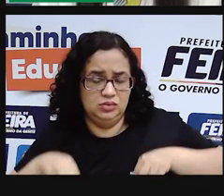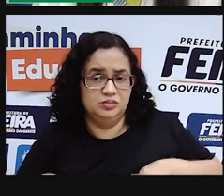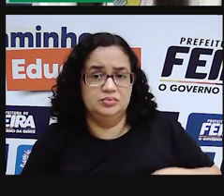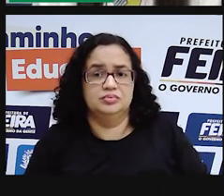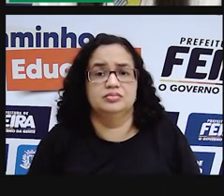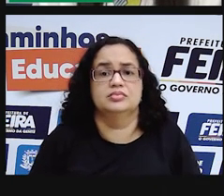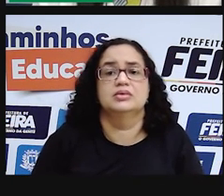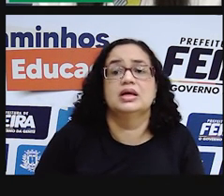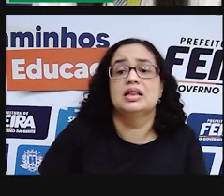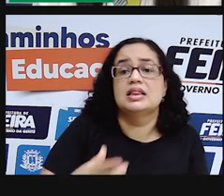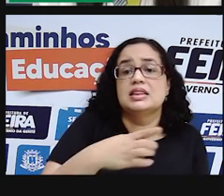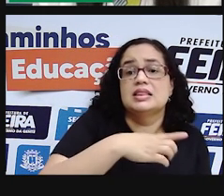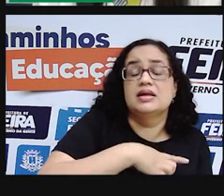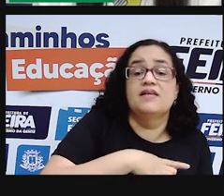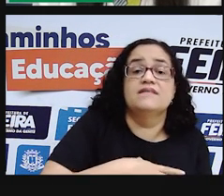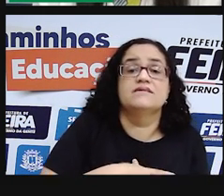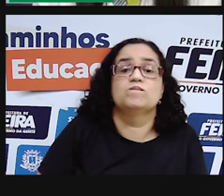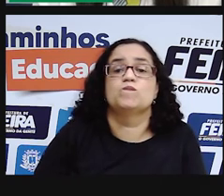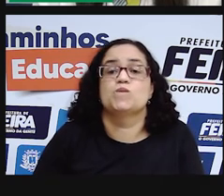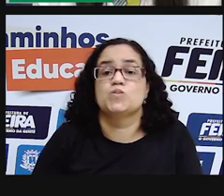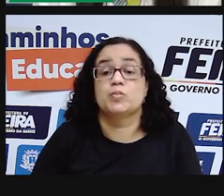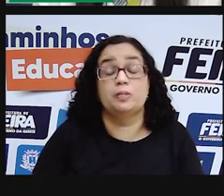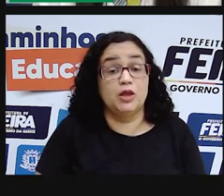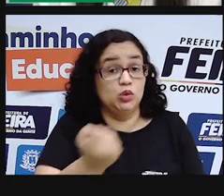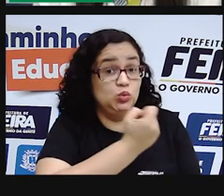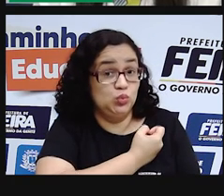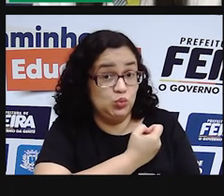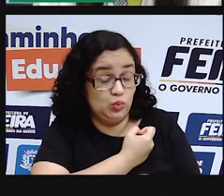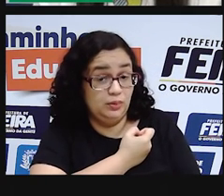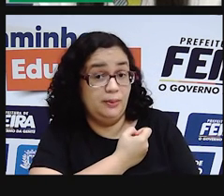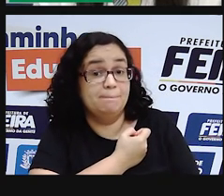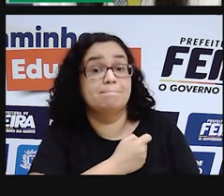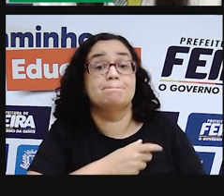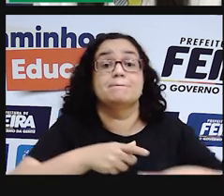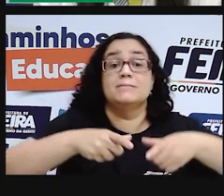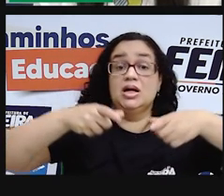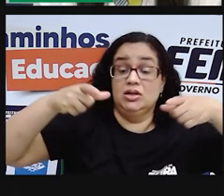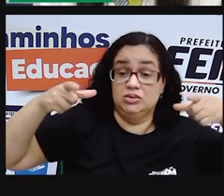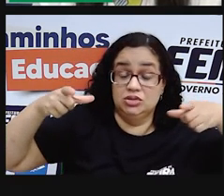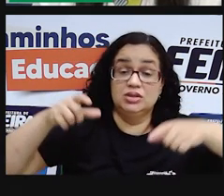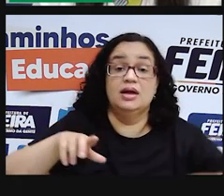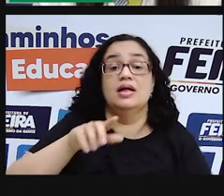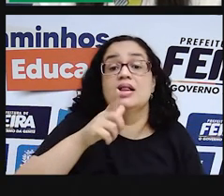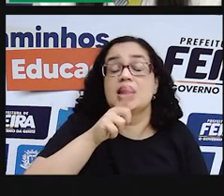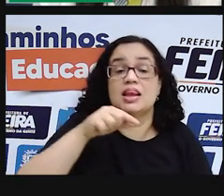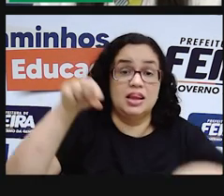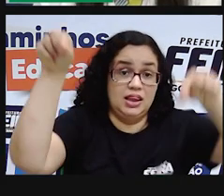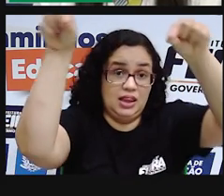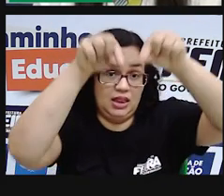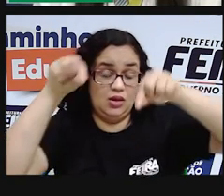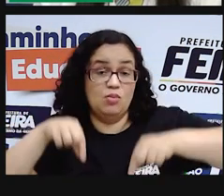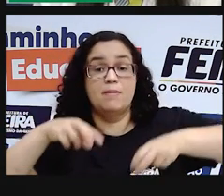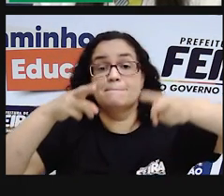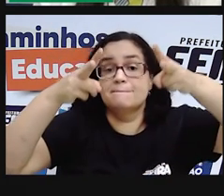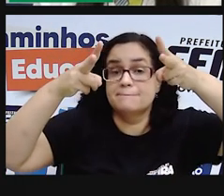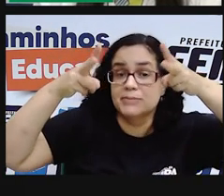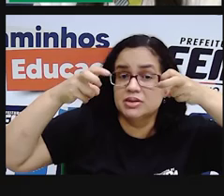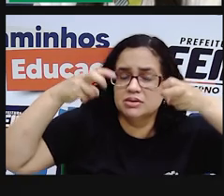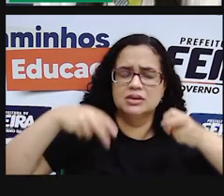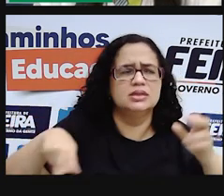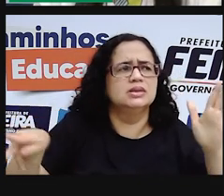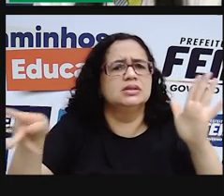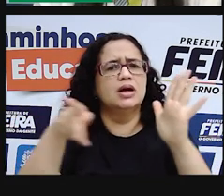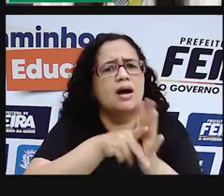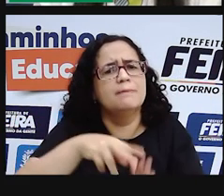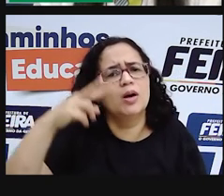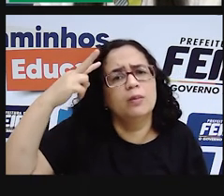Olha só, Feira de Santana existem... Aí tem um número muito grande de lagoas, né? E a gente percebe na própria história